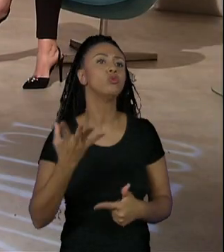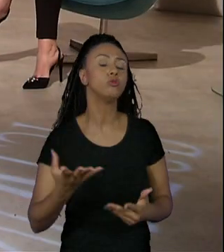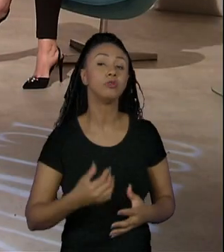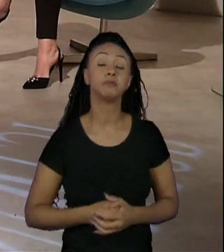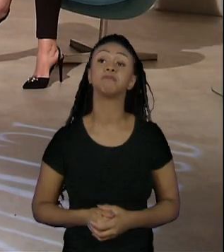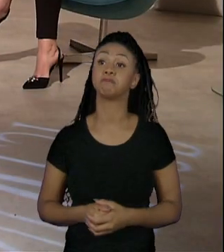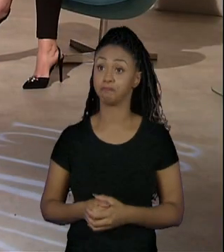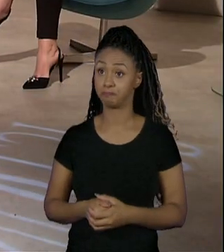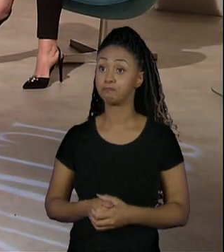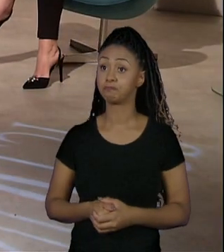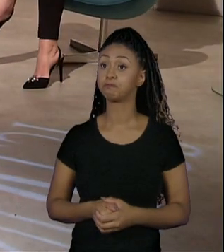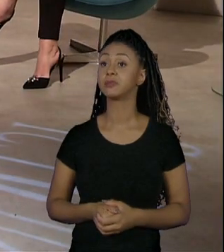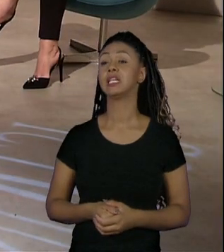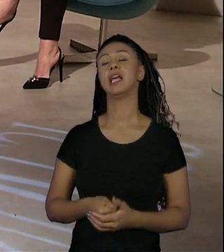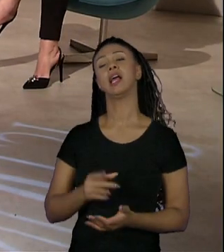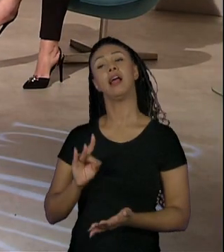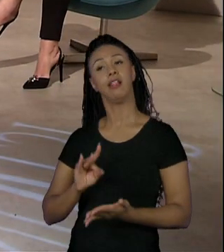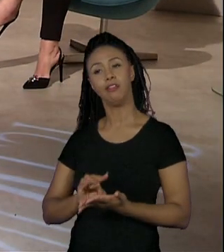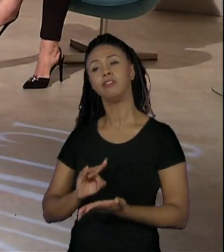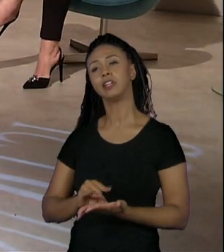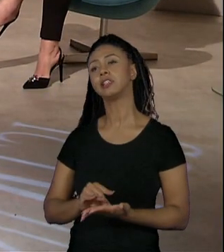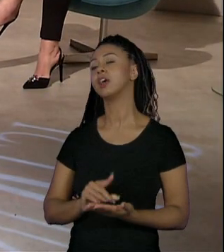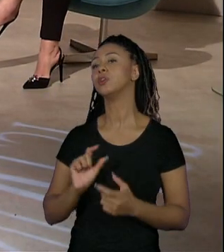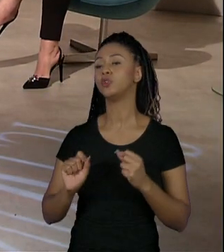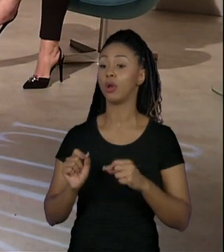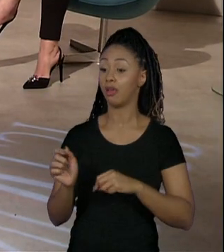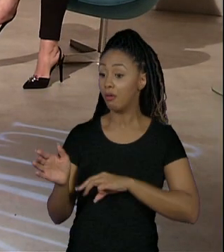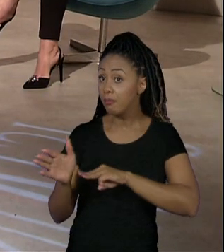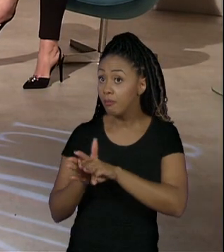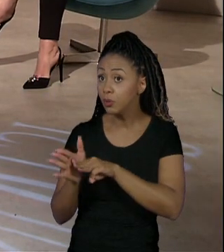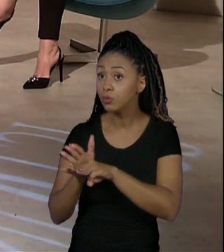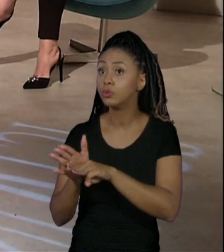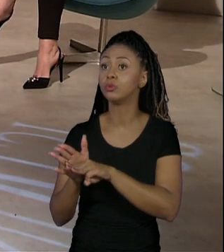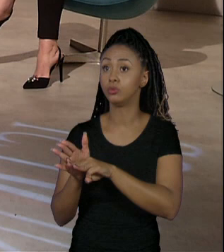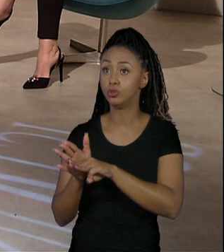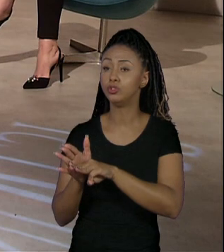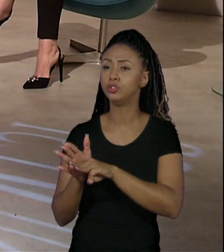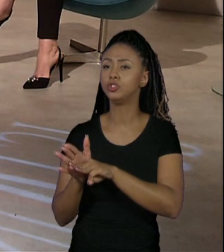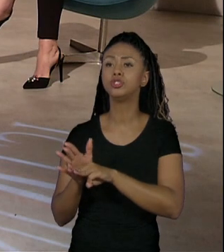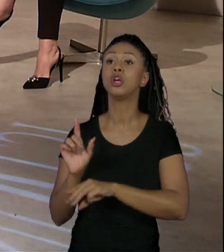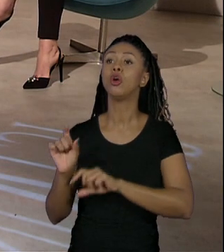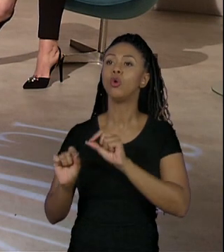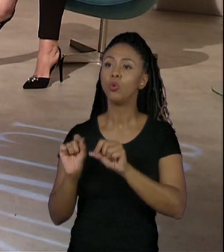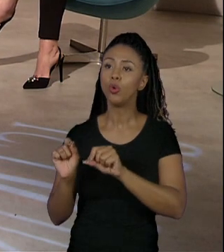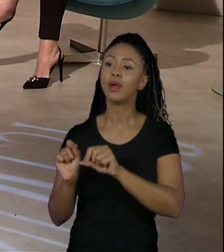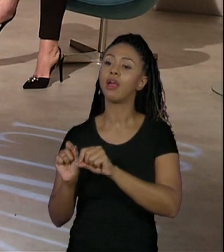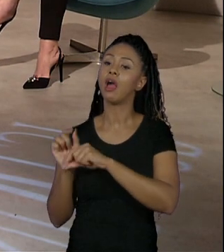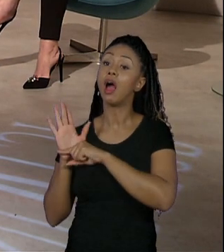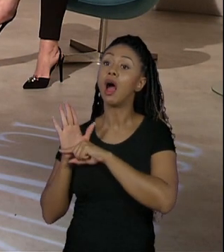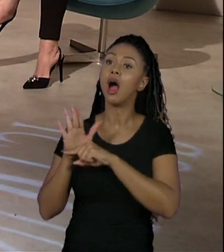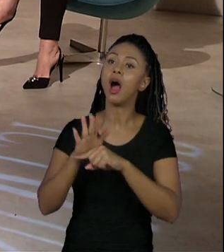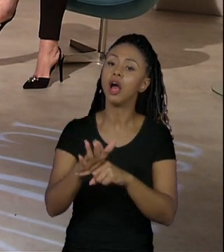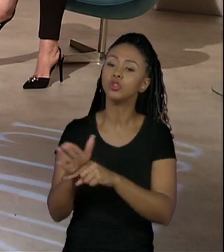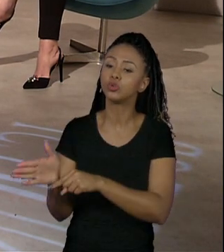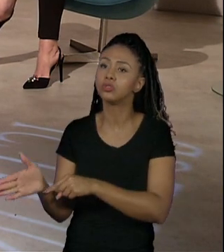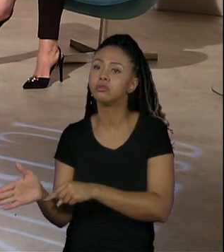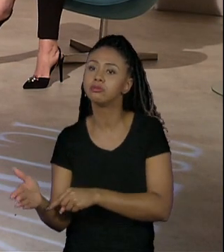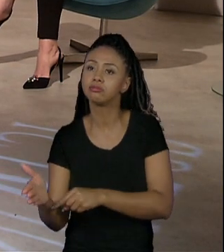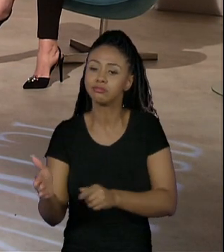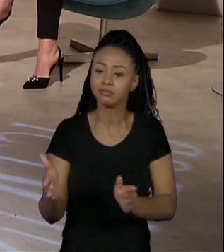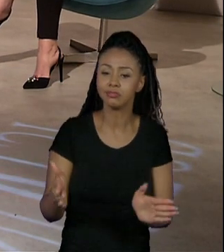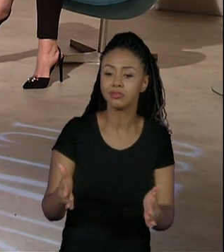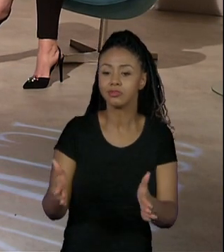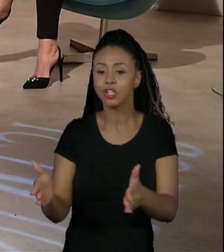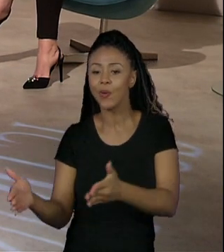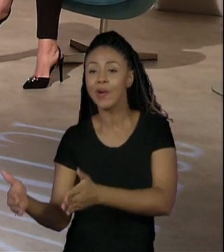Na realidade, Everton, a gente tem essa parte da metodologia que ela vai direcionar o aluno, né? Além de todo o apoio que eles têm, dos